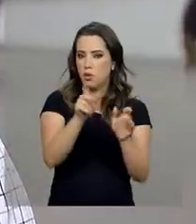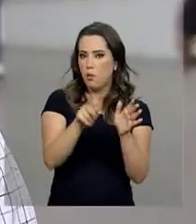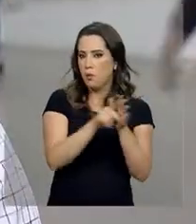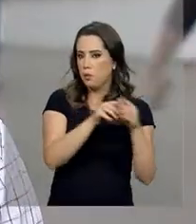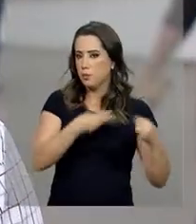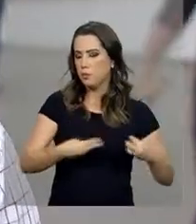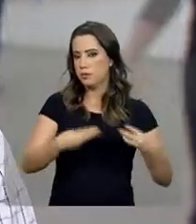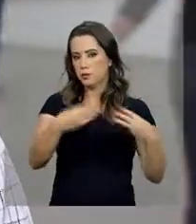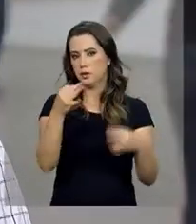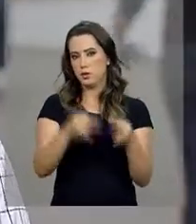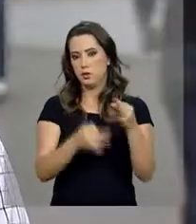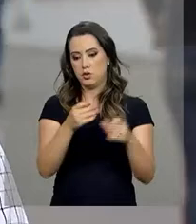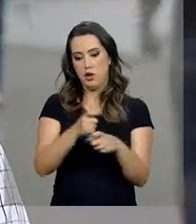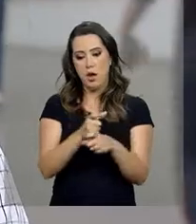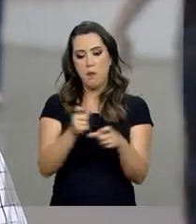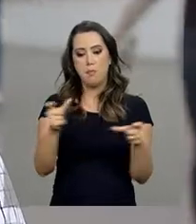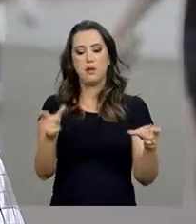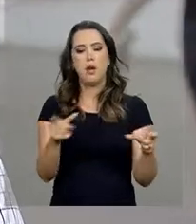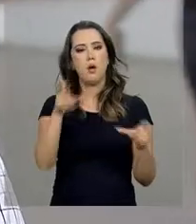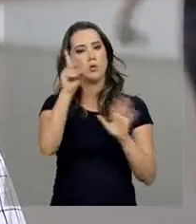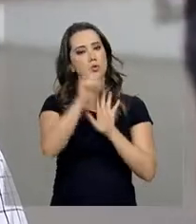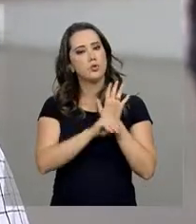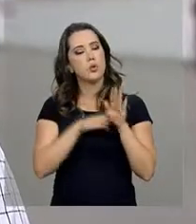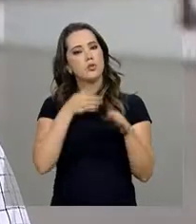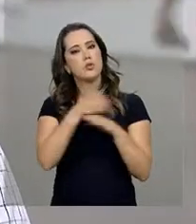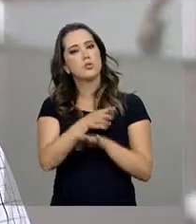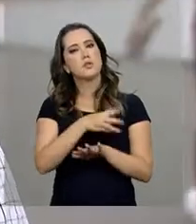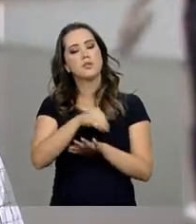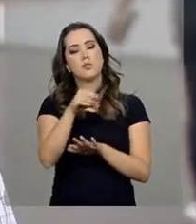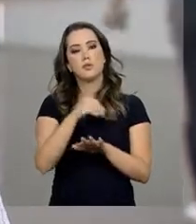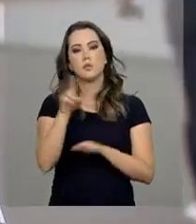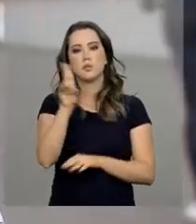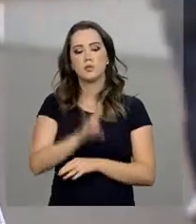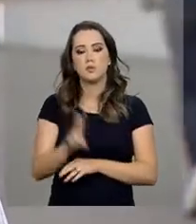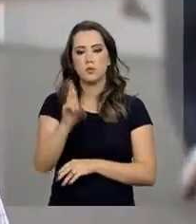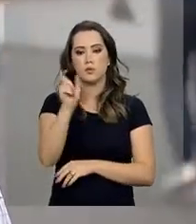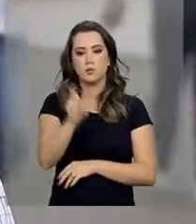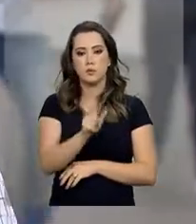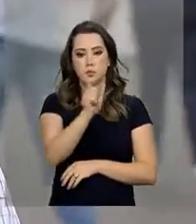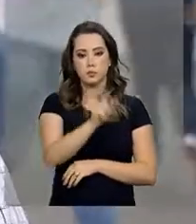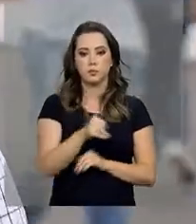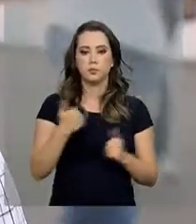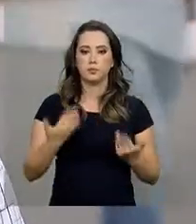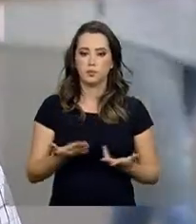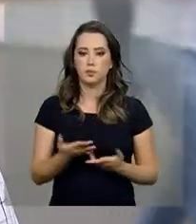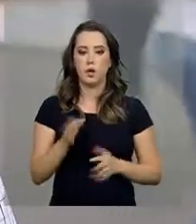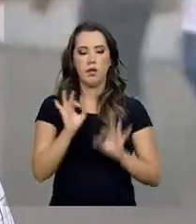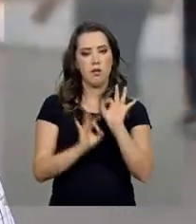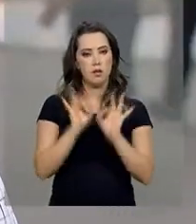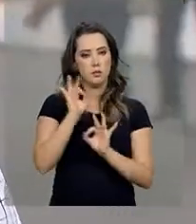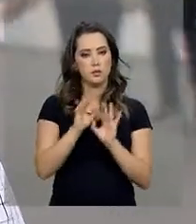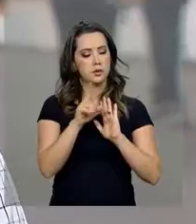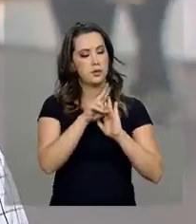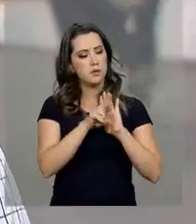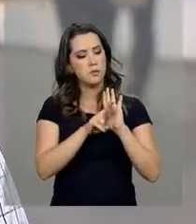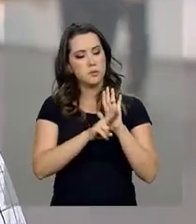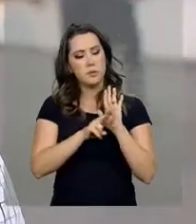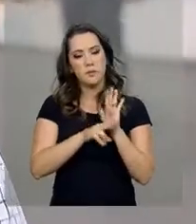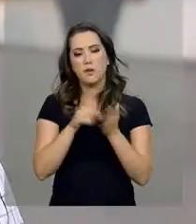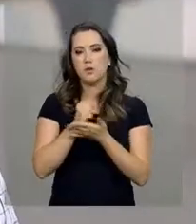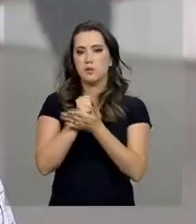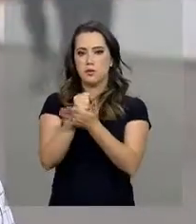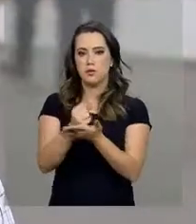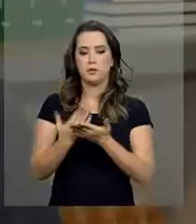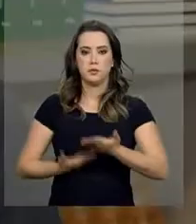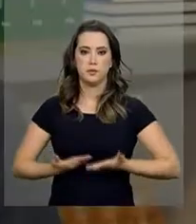Justiça, pretende ampliar o direito de acesso à informação de quem usa o plano de saúde e aperfeiçoar as regras para a prestação